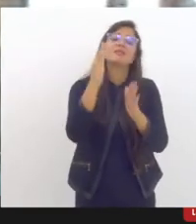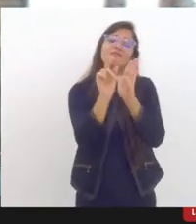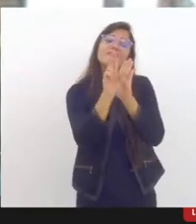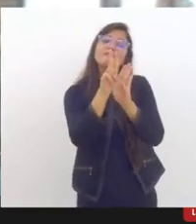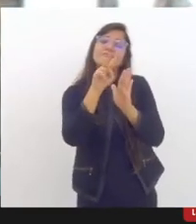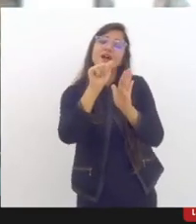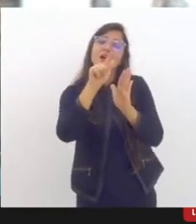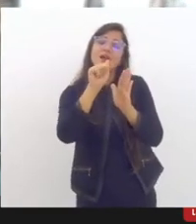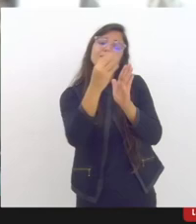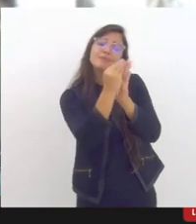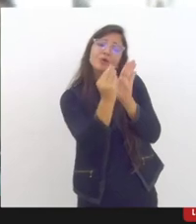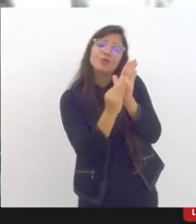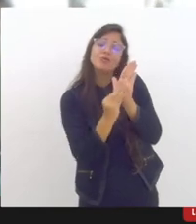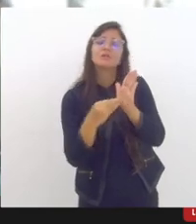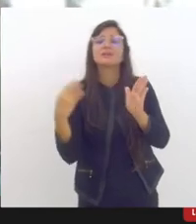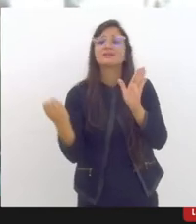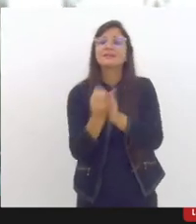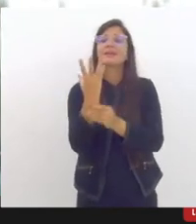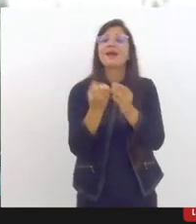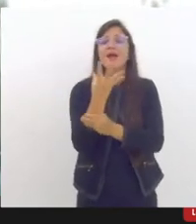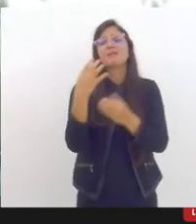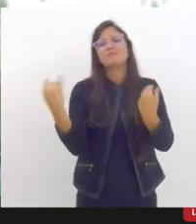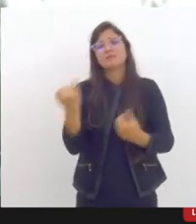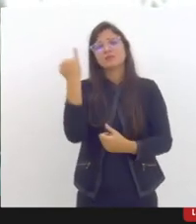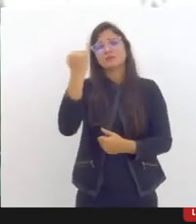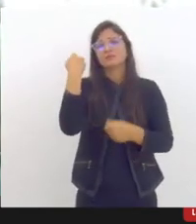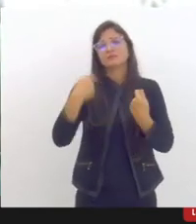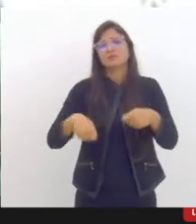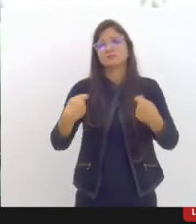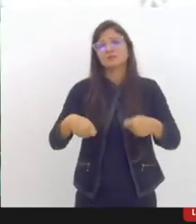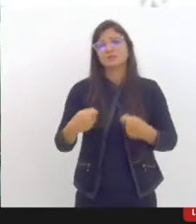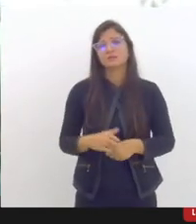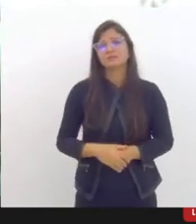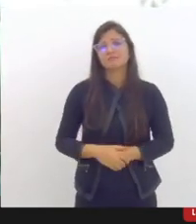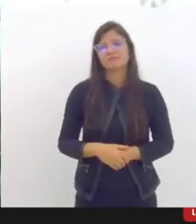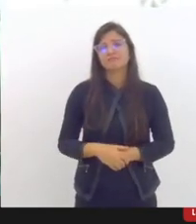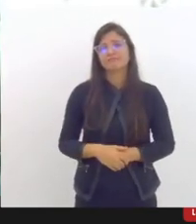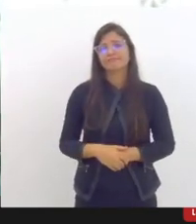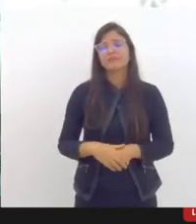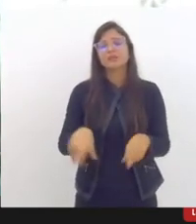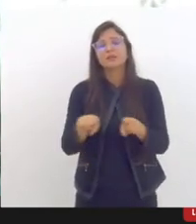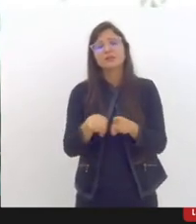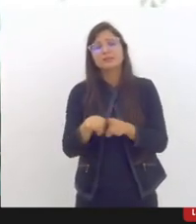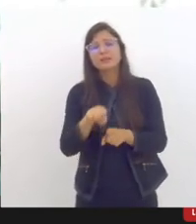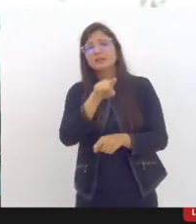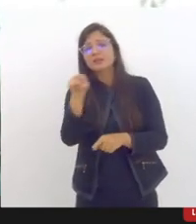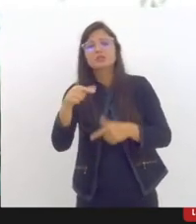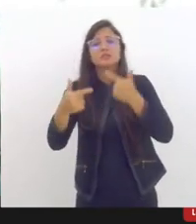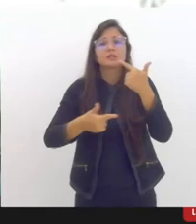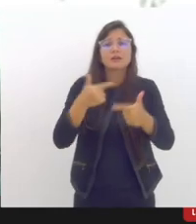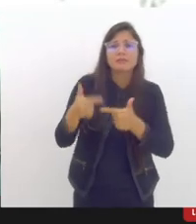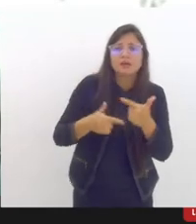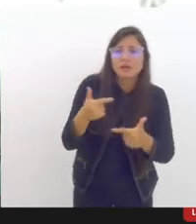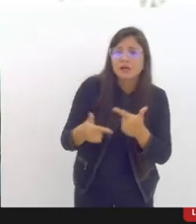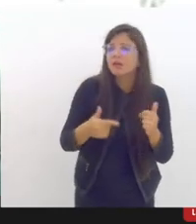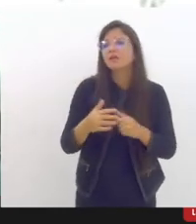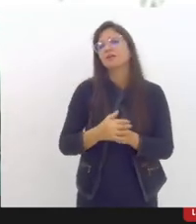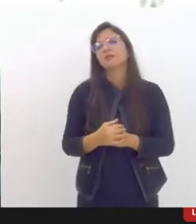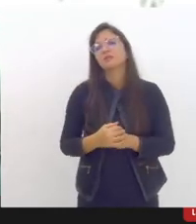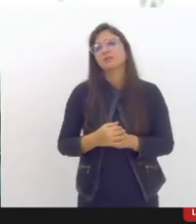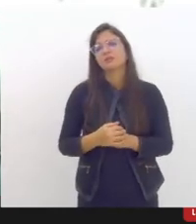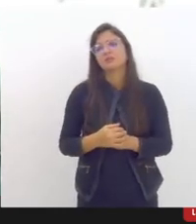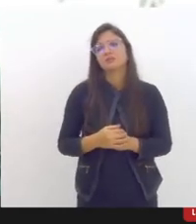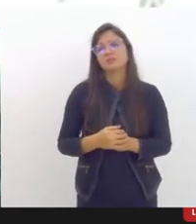articulações com os poderes executivos locais para a criação de cargos definição de lotações e atribuições em